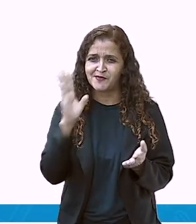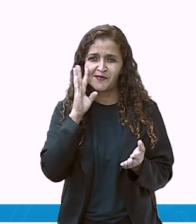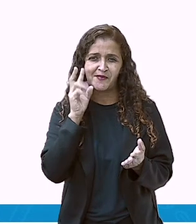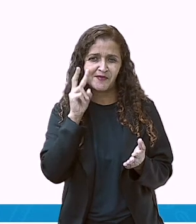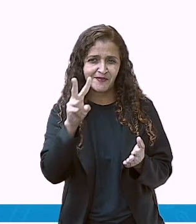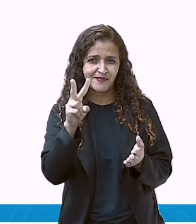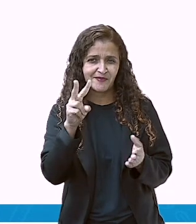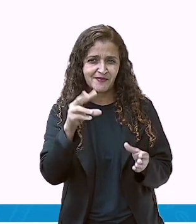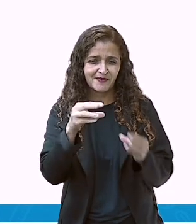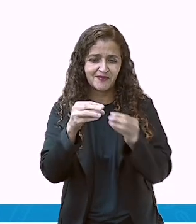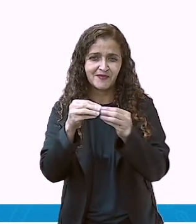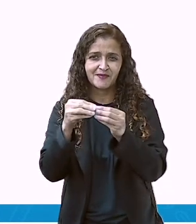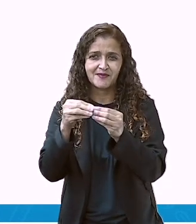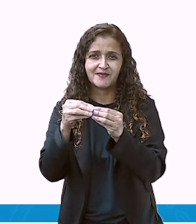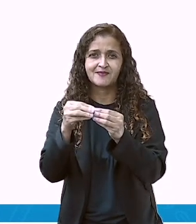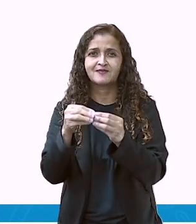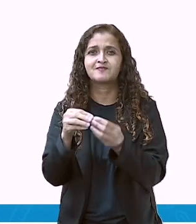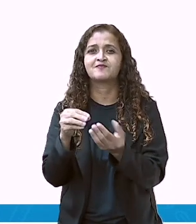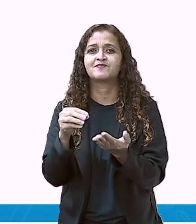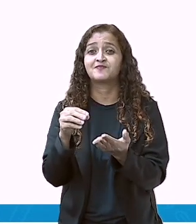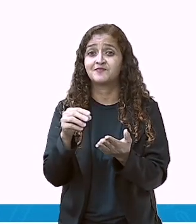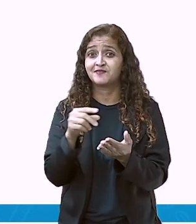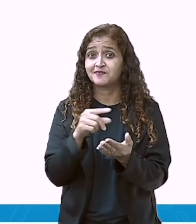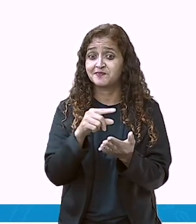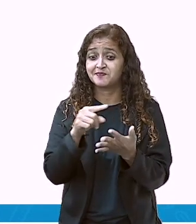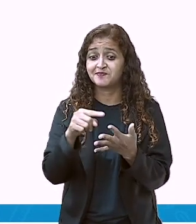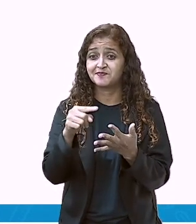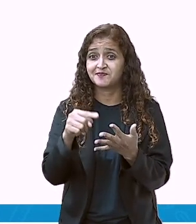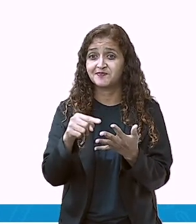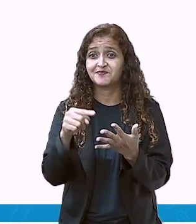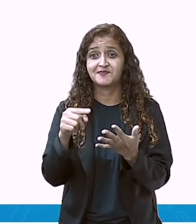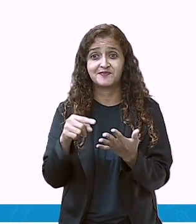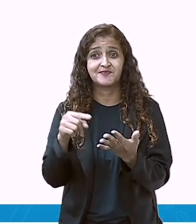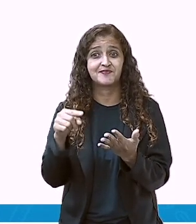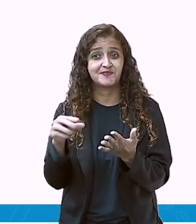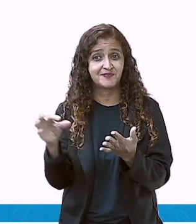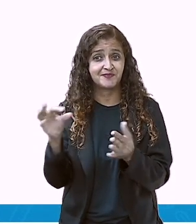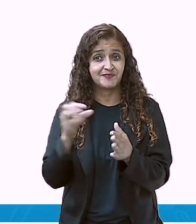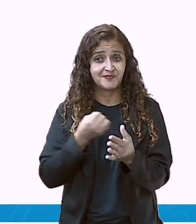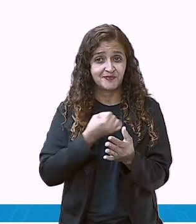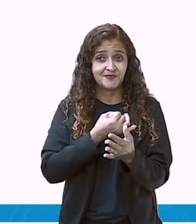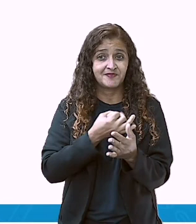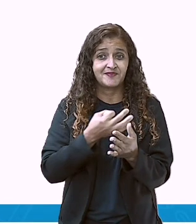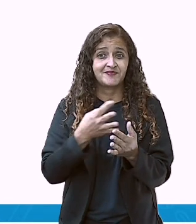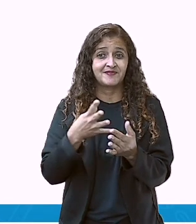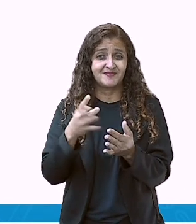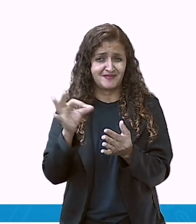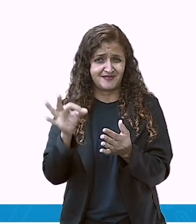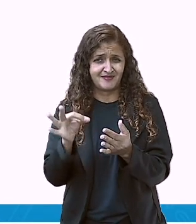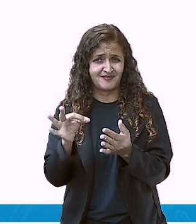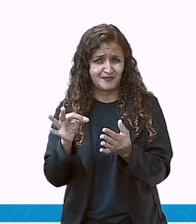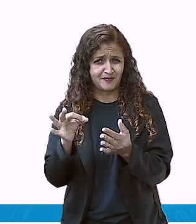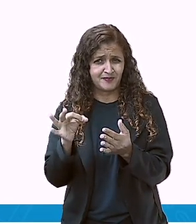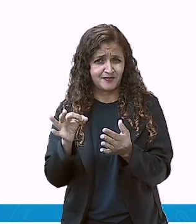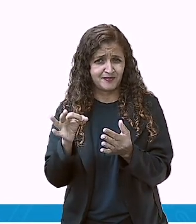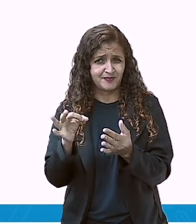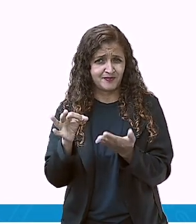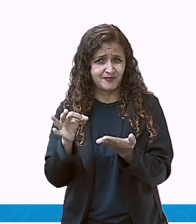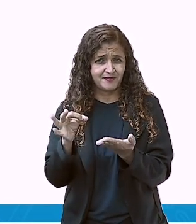correto? Vamos ver? Um, dois, três, quatro, cinco, seis,